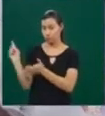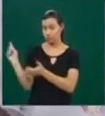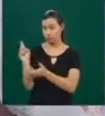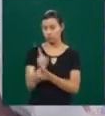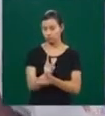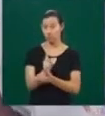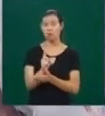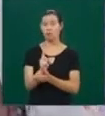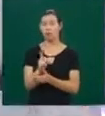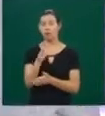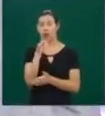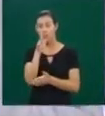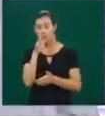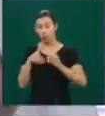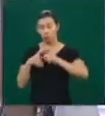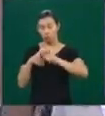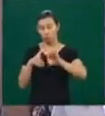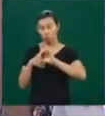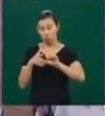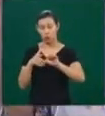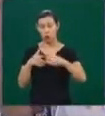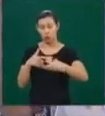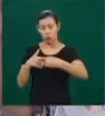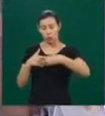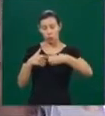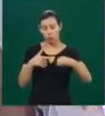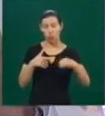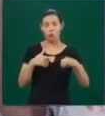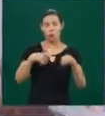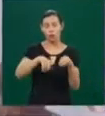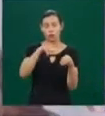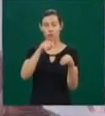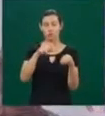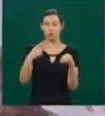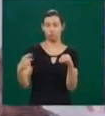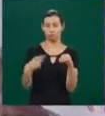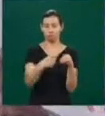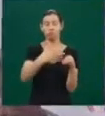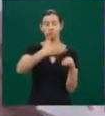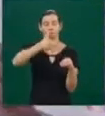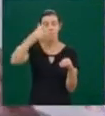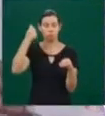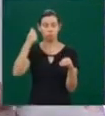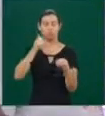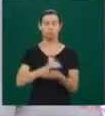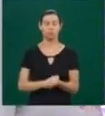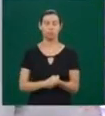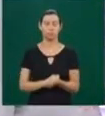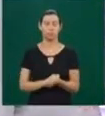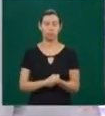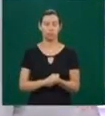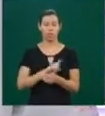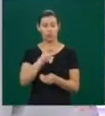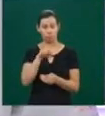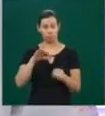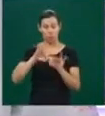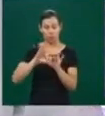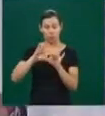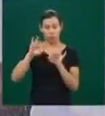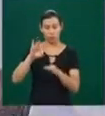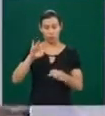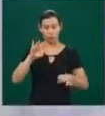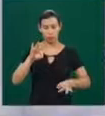a coleta do sêmen, onde nós vamos selecionar os espermatozoides de melhor qualidade através de um catéter com